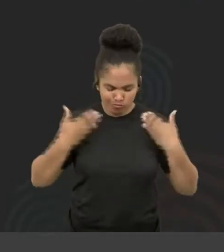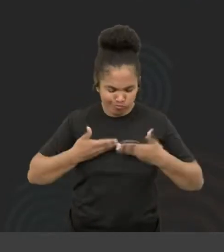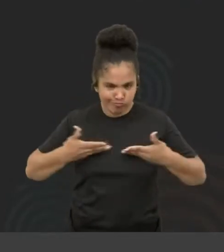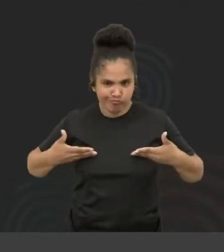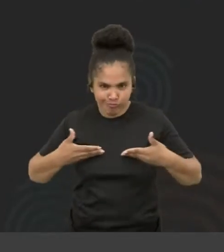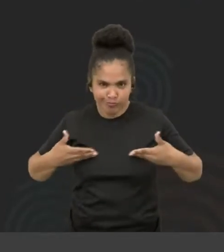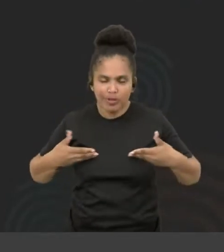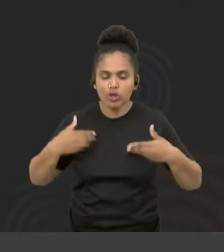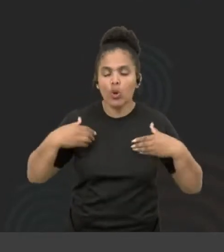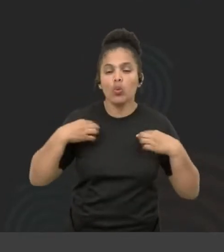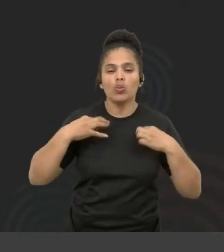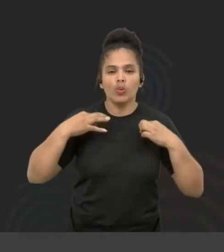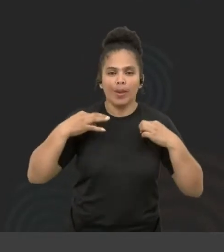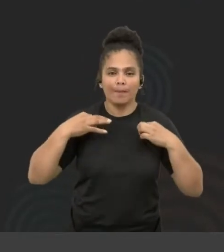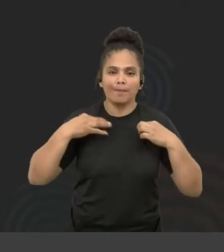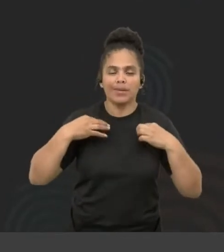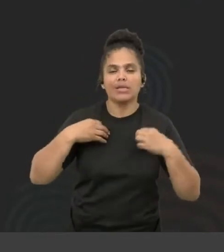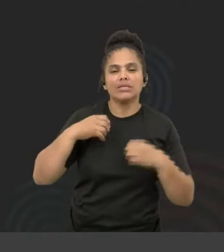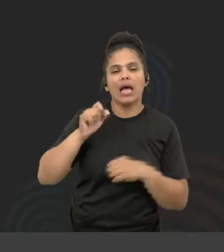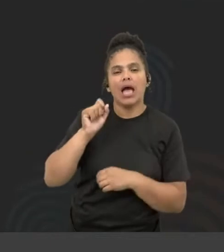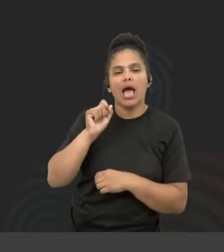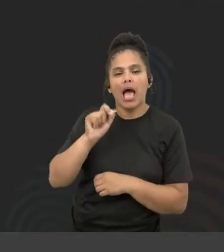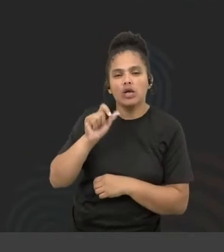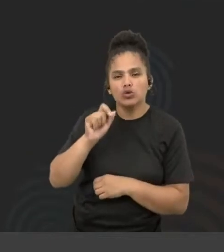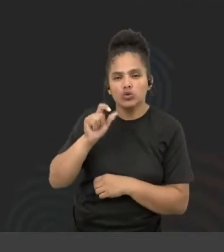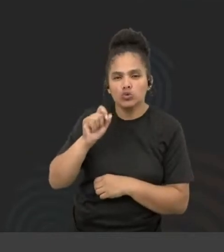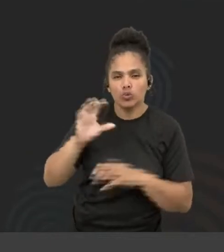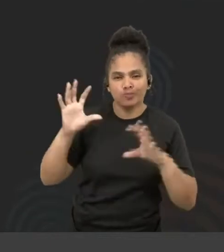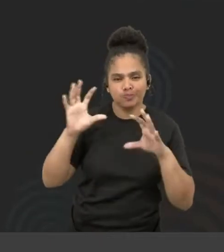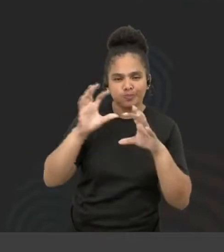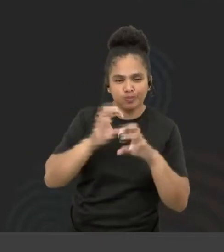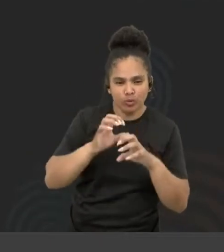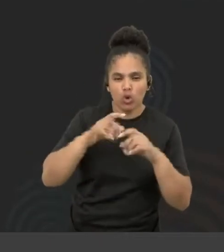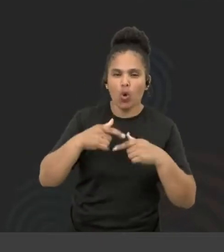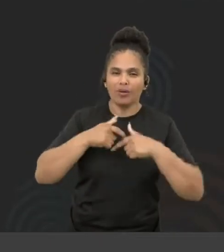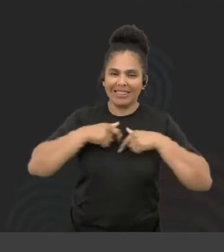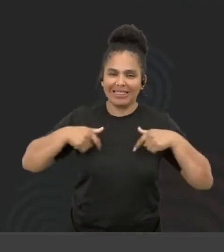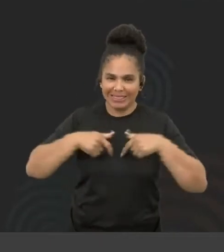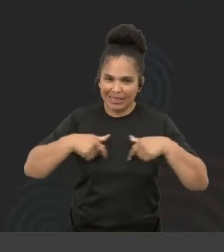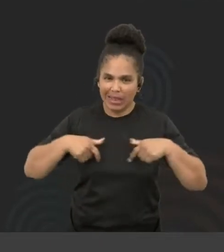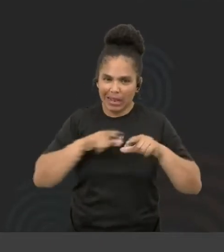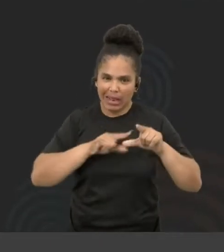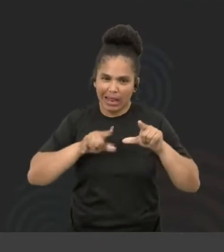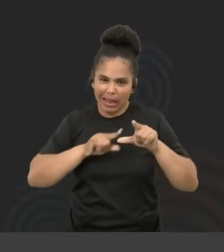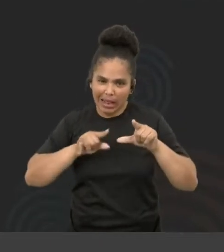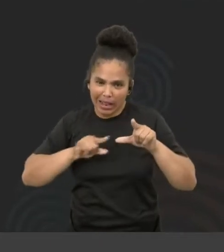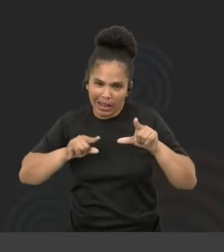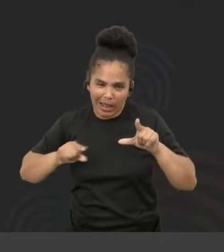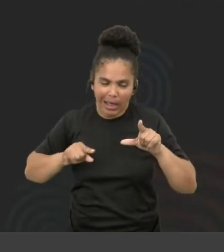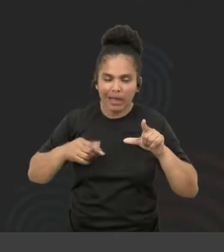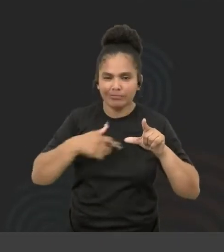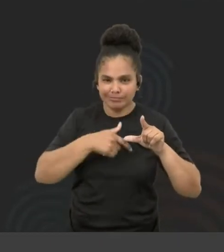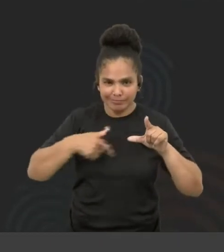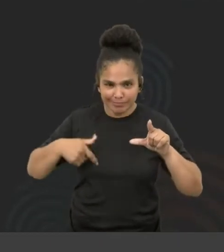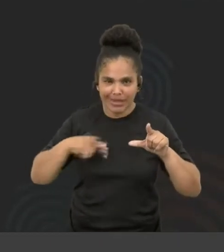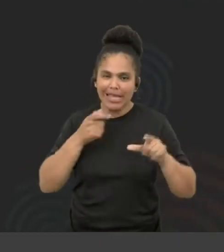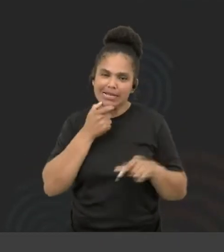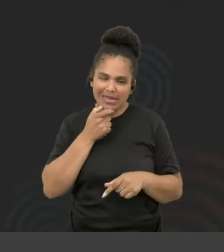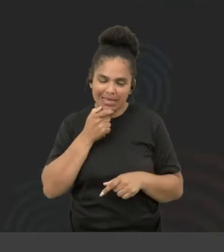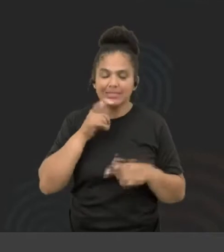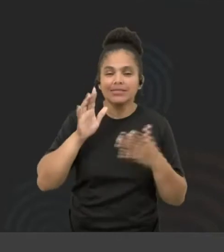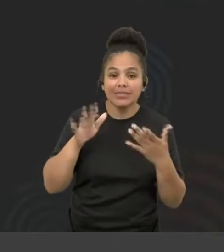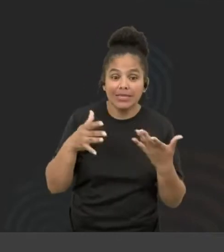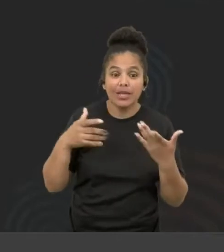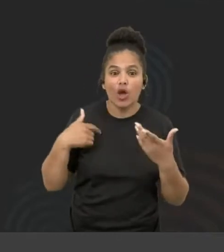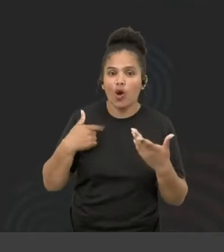uma camiseta azul marinho com as divas da tecnologia escritas aqui embaixo, a Lovelace, a Hopper, a VON e eu, e